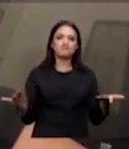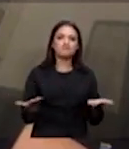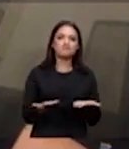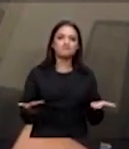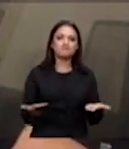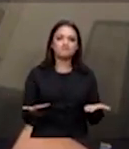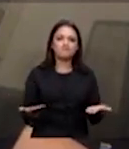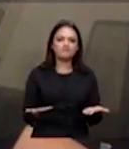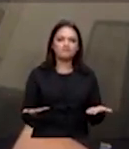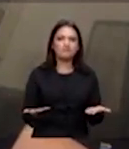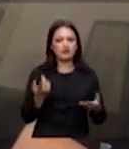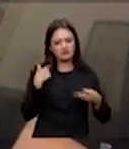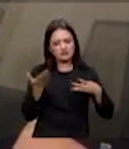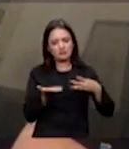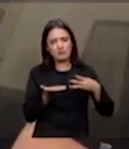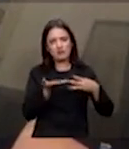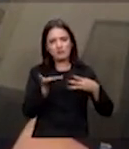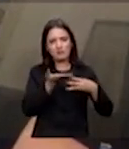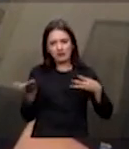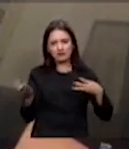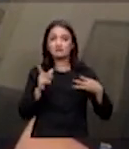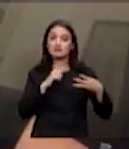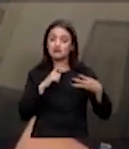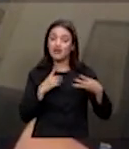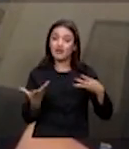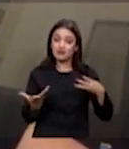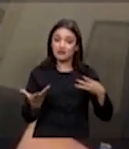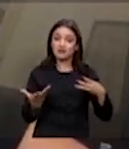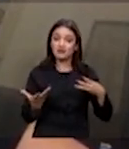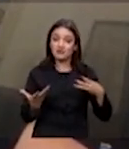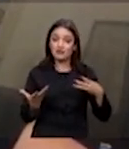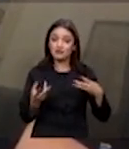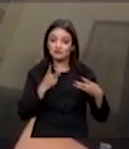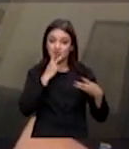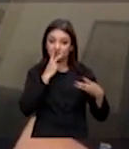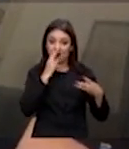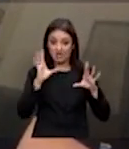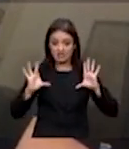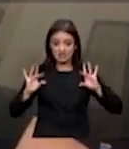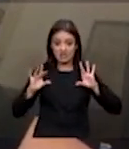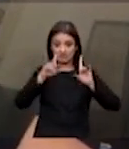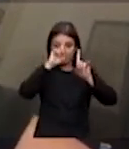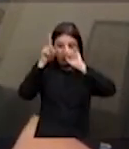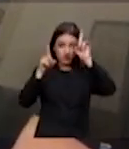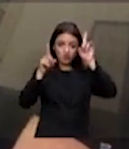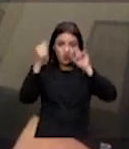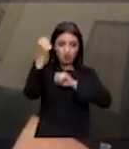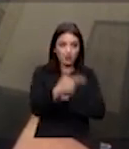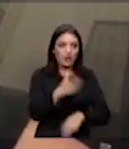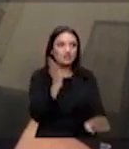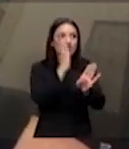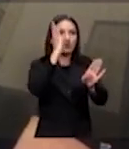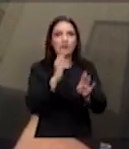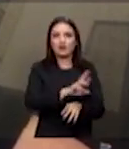que se sabe que essas categorias de deficiência elas são mais invenções da ciência do que descobertas